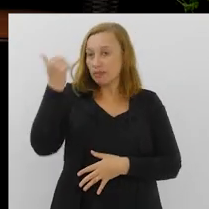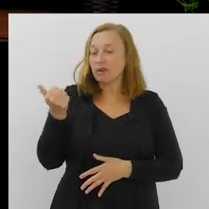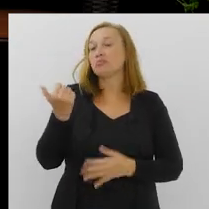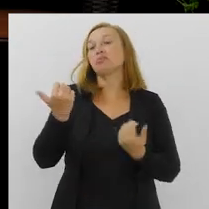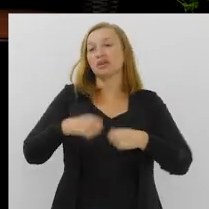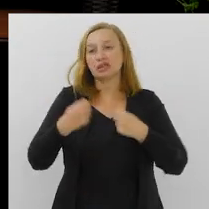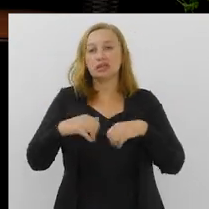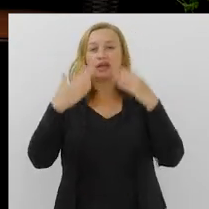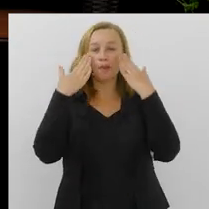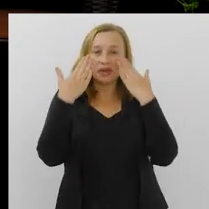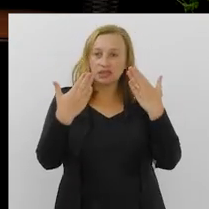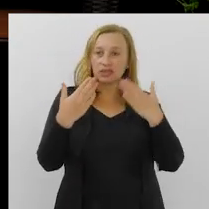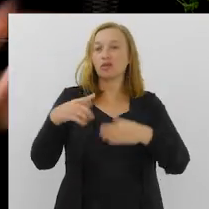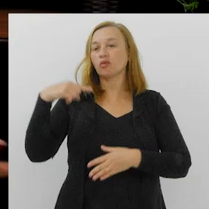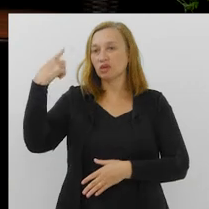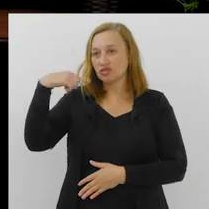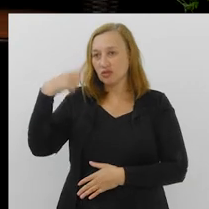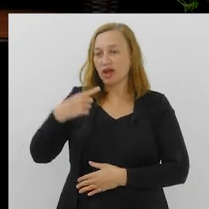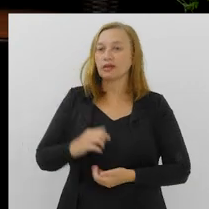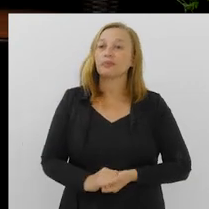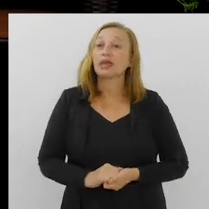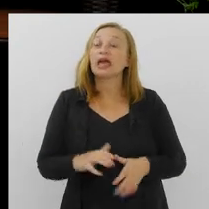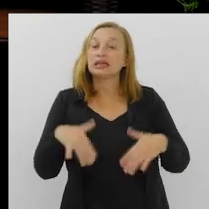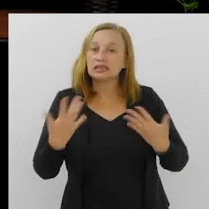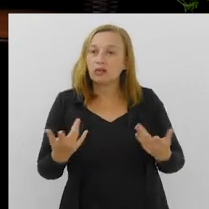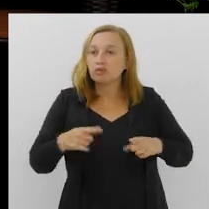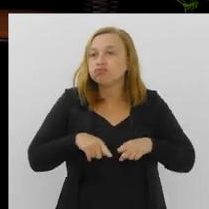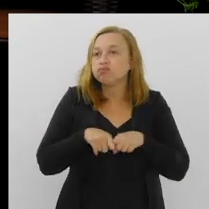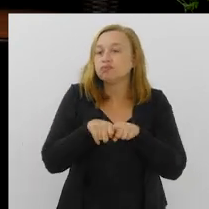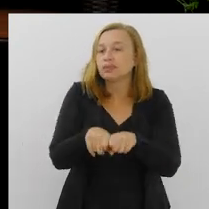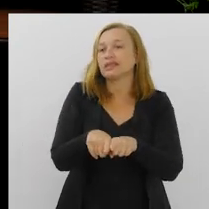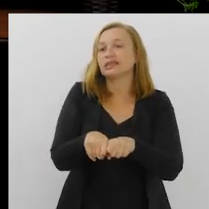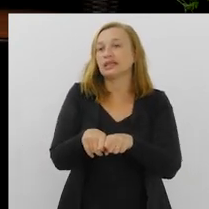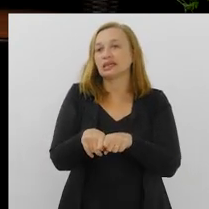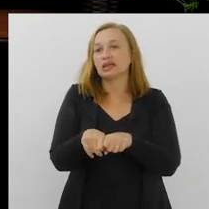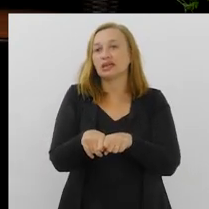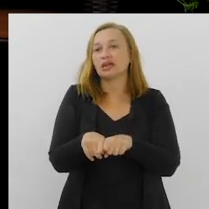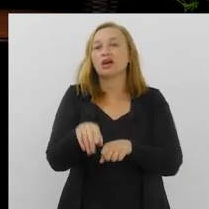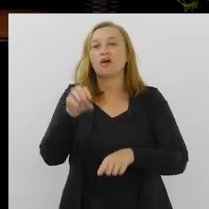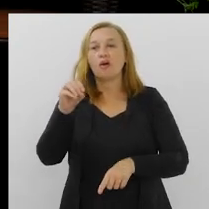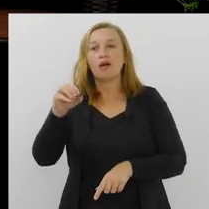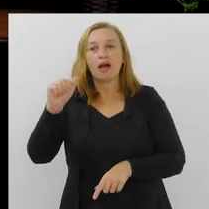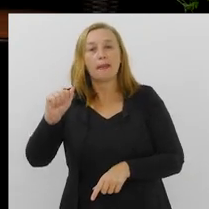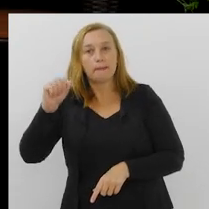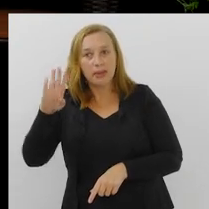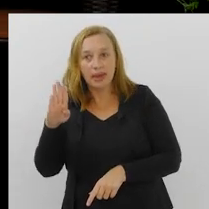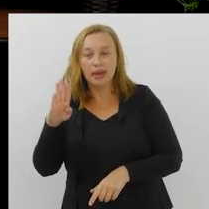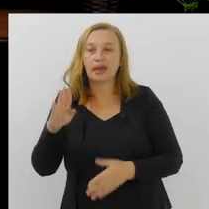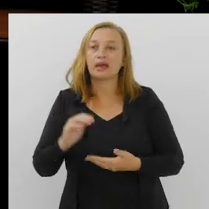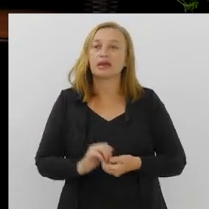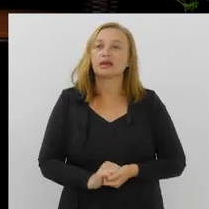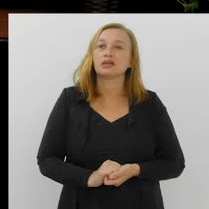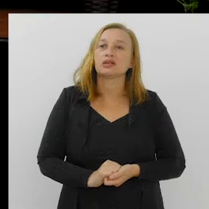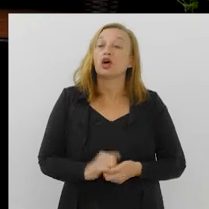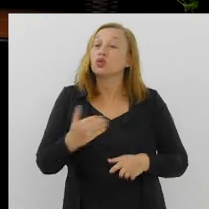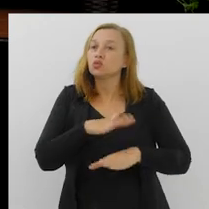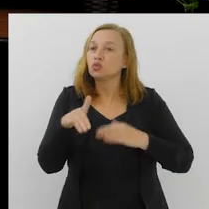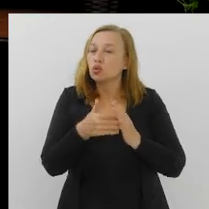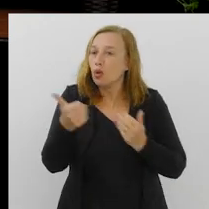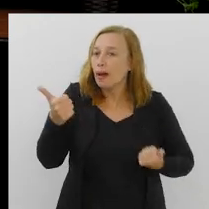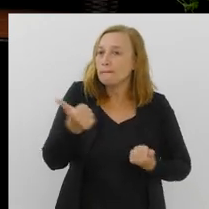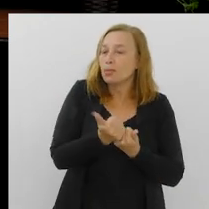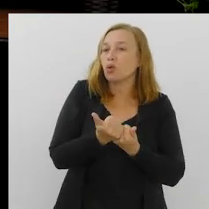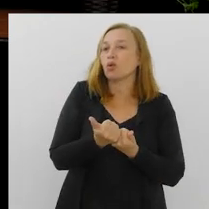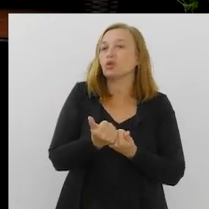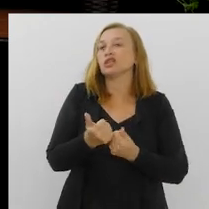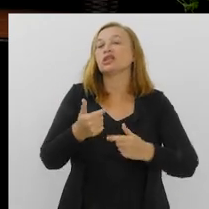que a gente precisa ser apresentado como advogado. Então, em parceria com a OAB, e